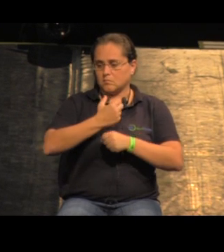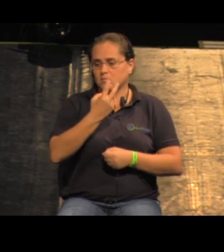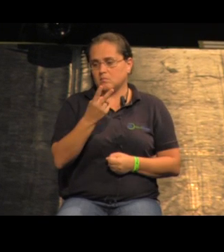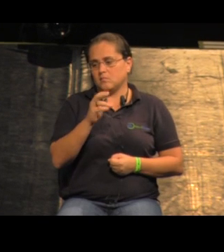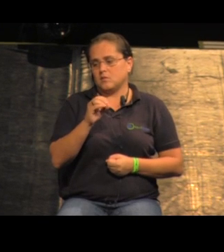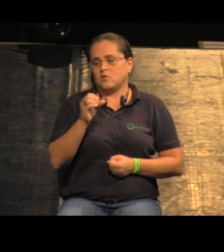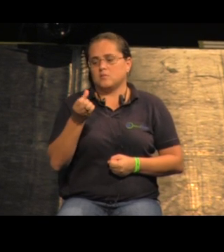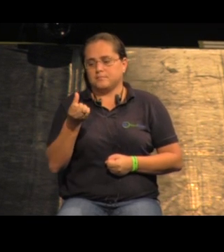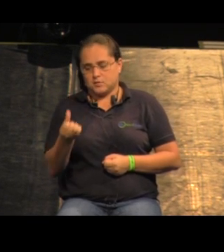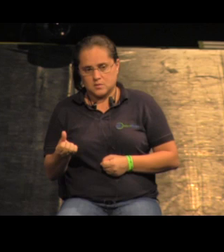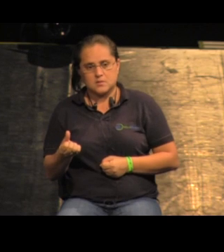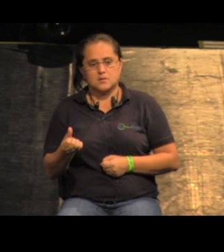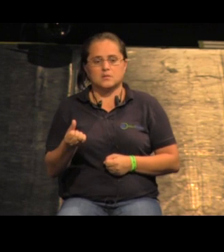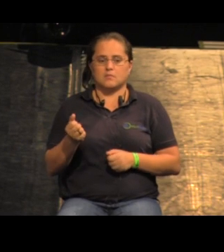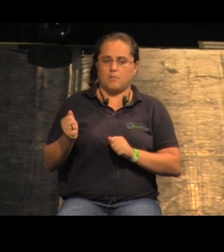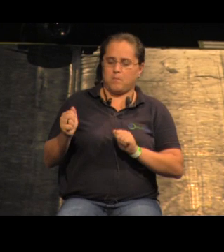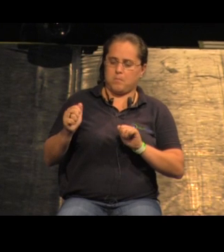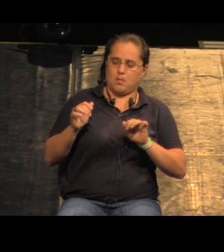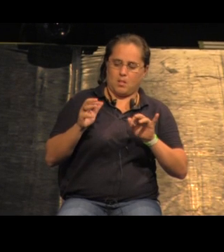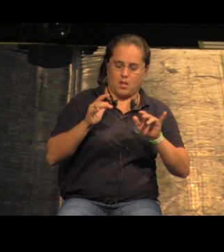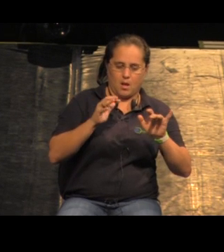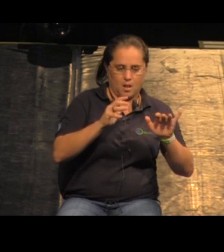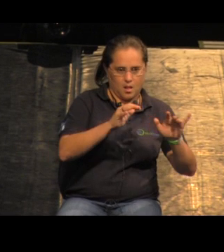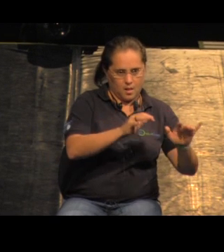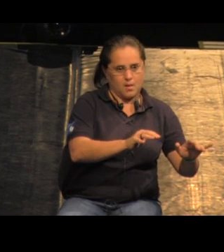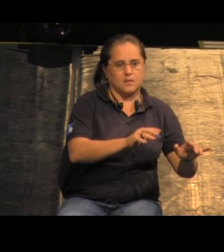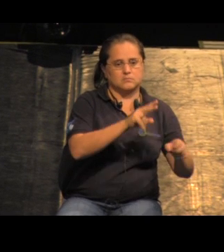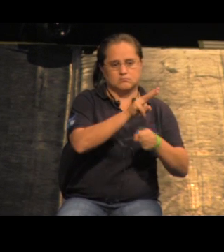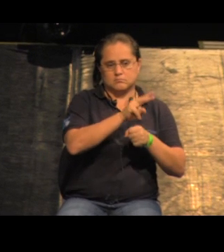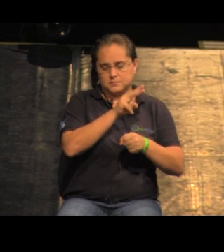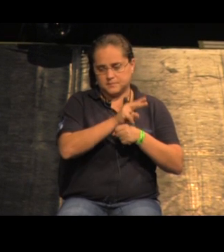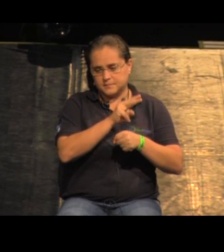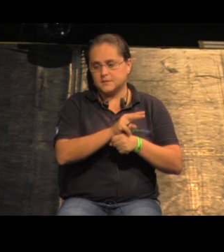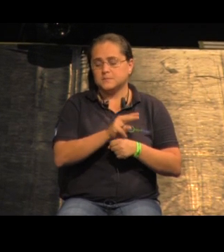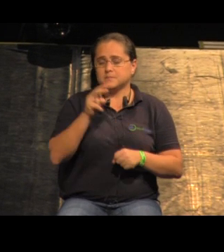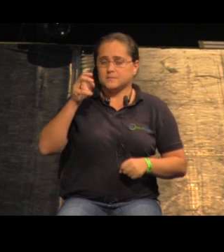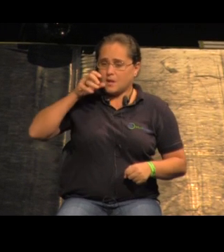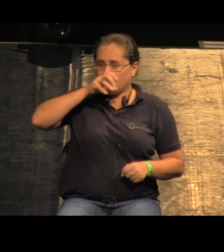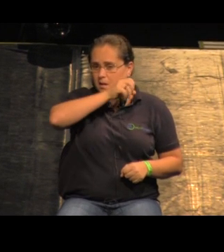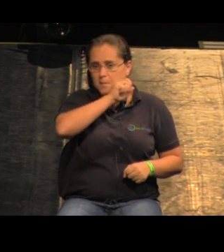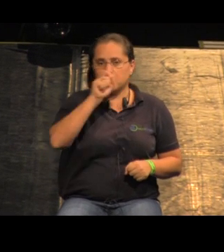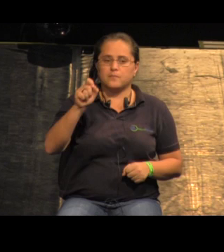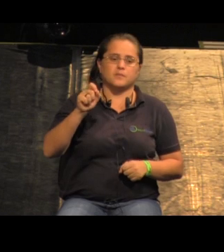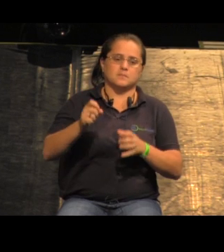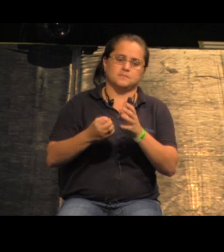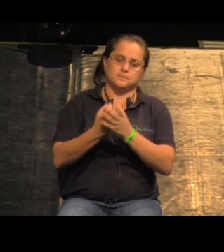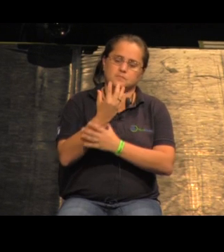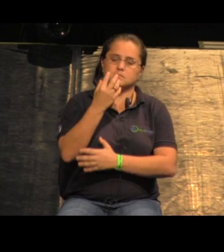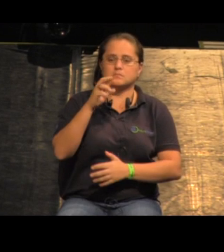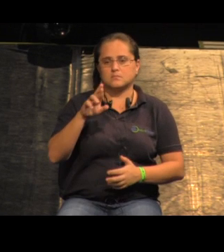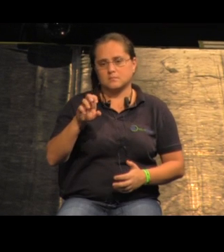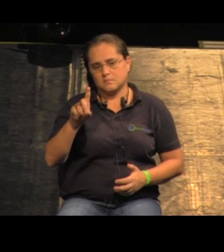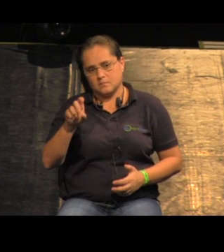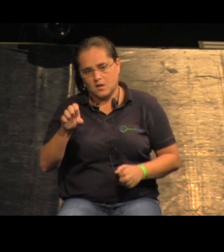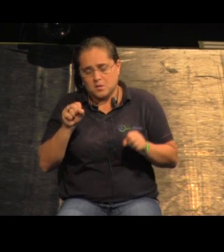tudo isso vai invadindo as áreas de proteção e de mangue então a urgência seria criar uma rede que